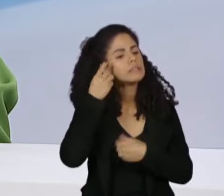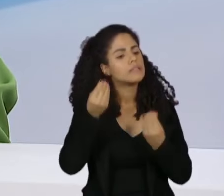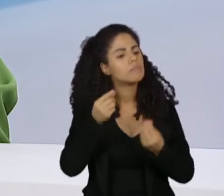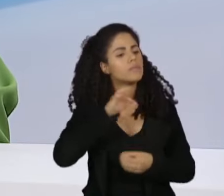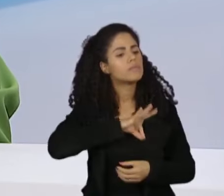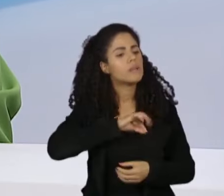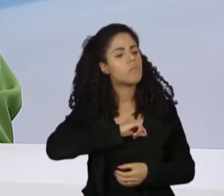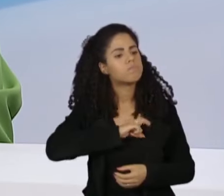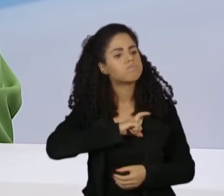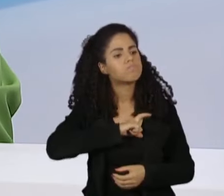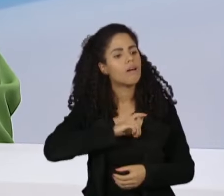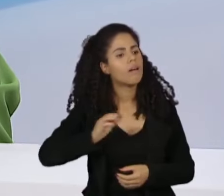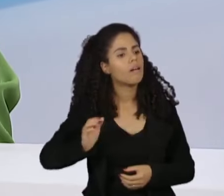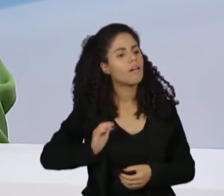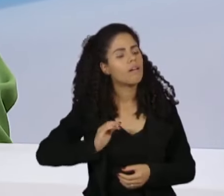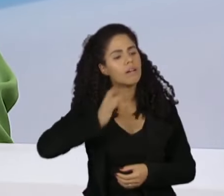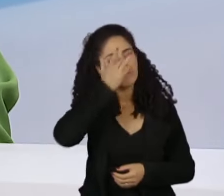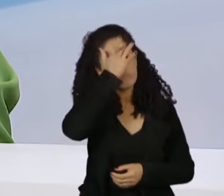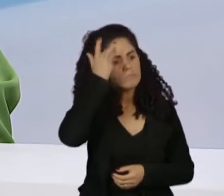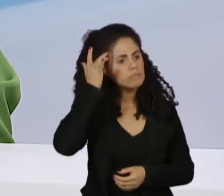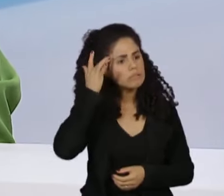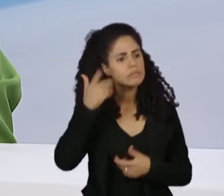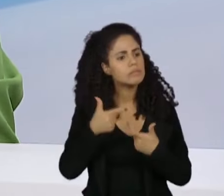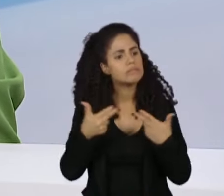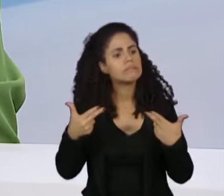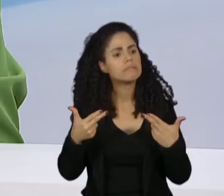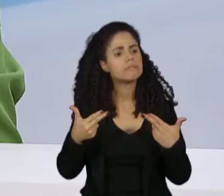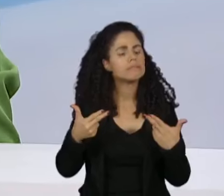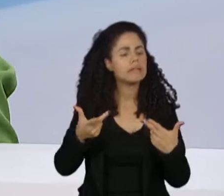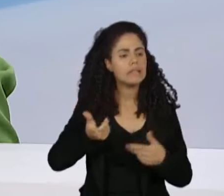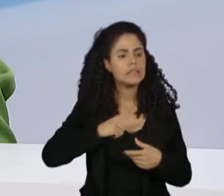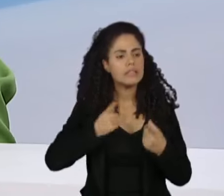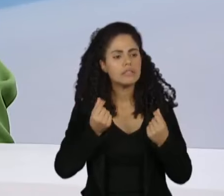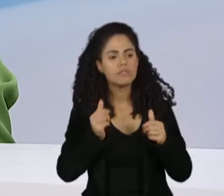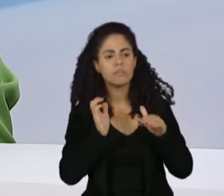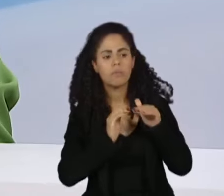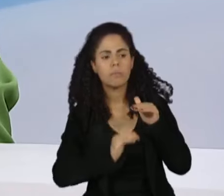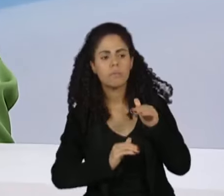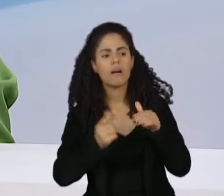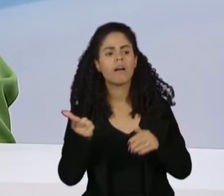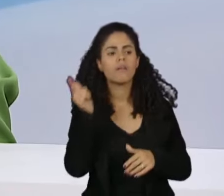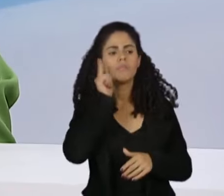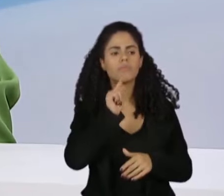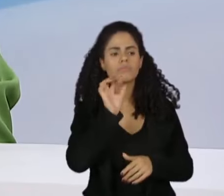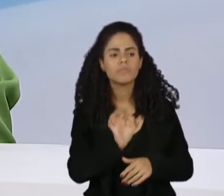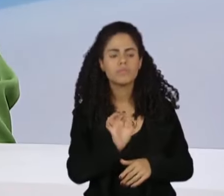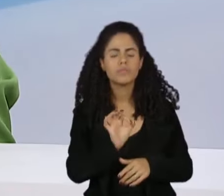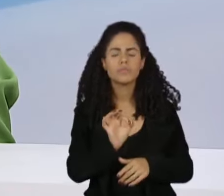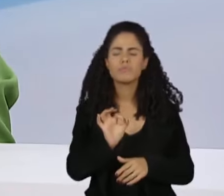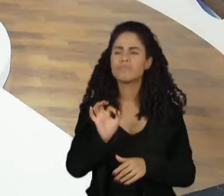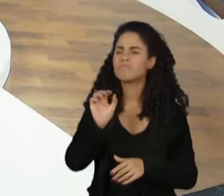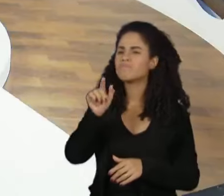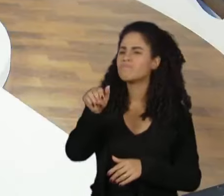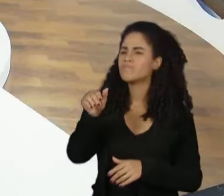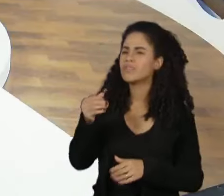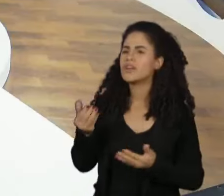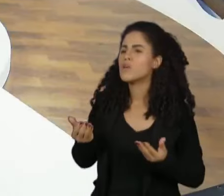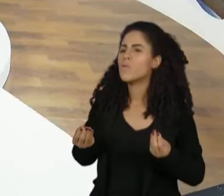renda alta, ser um cliente private ou de alta renda para você ter um